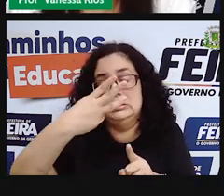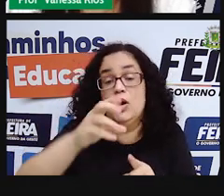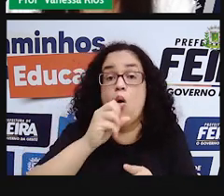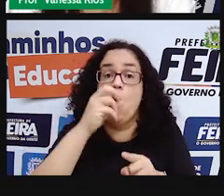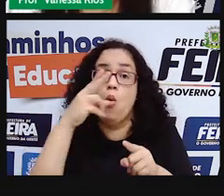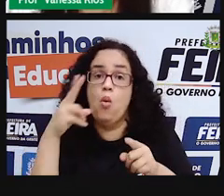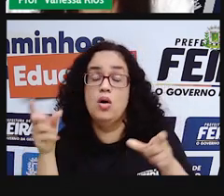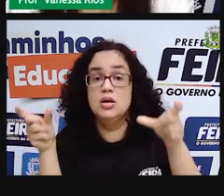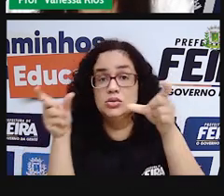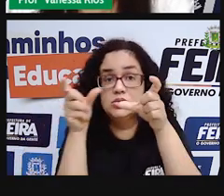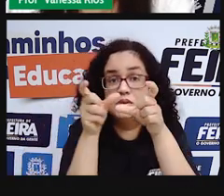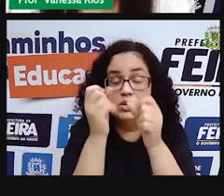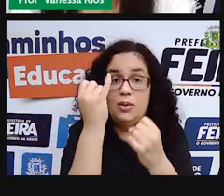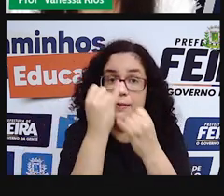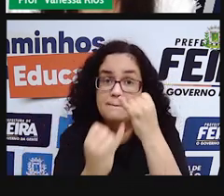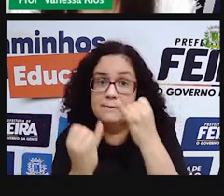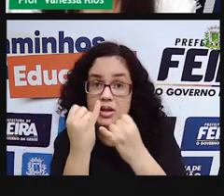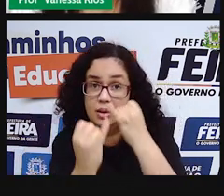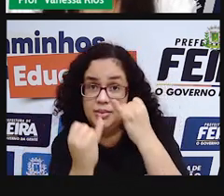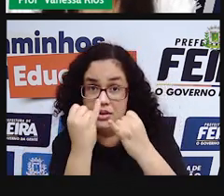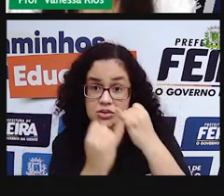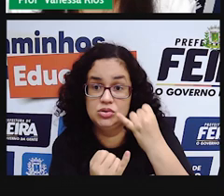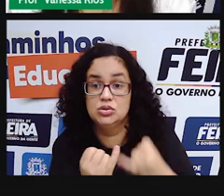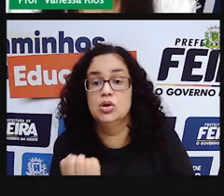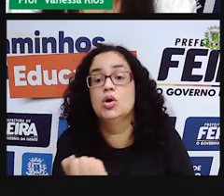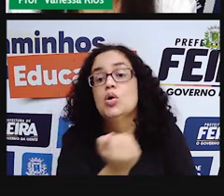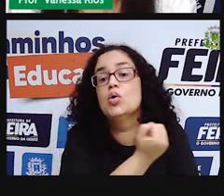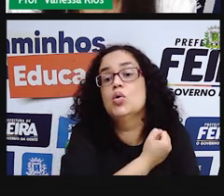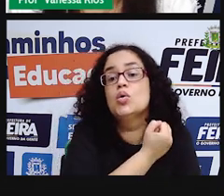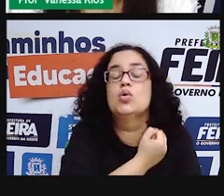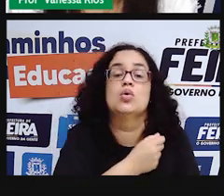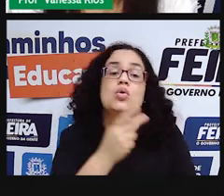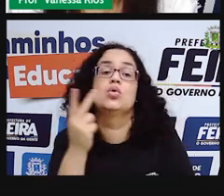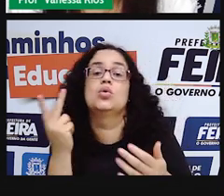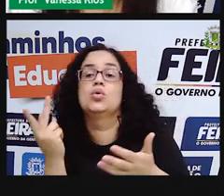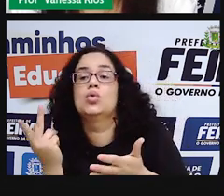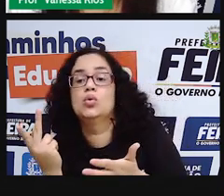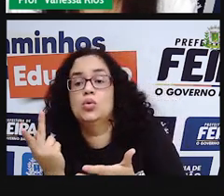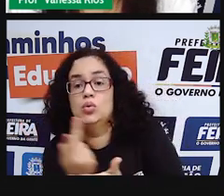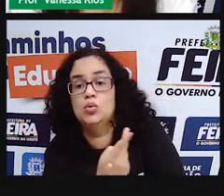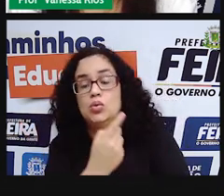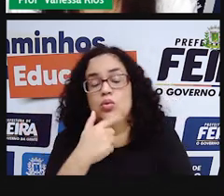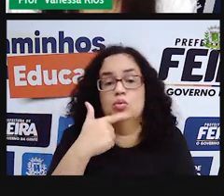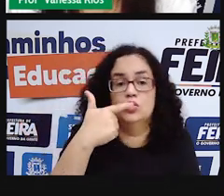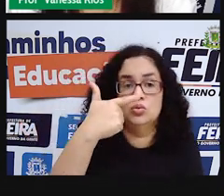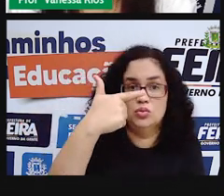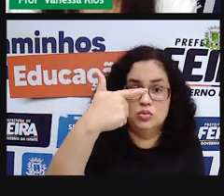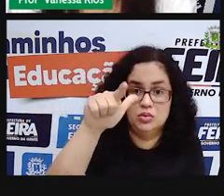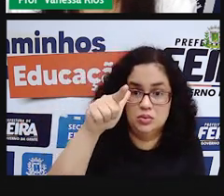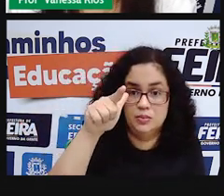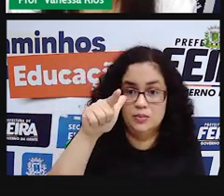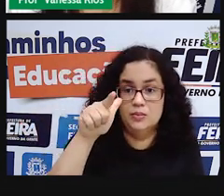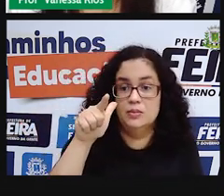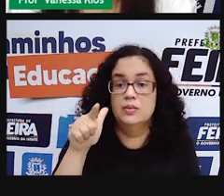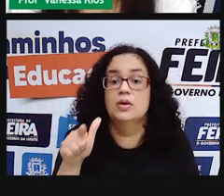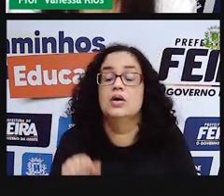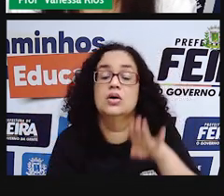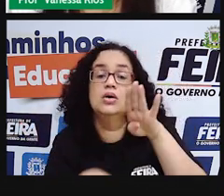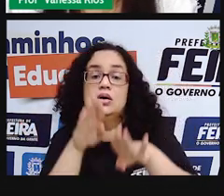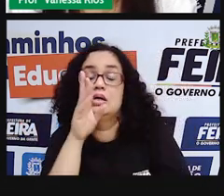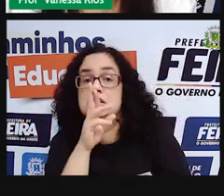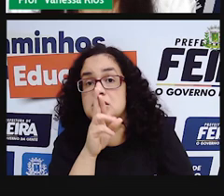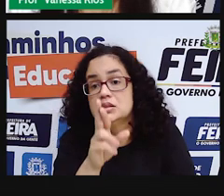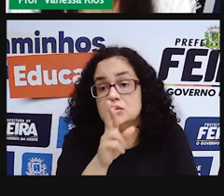metade o valor de uma delas, o mesmo acontecerá com a outra. Isso acontece porque a razão entre